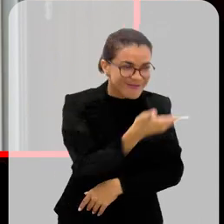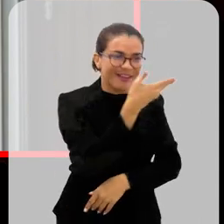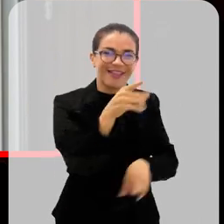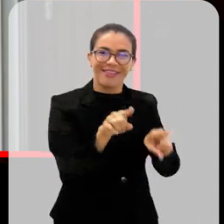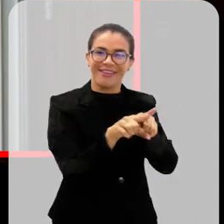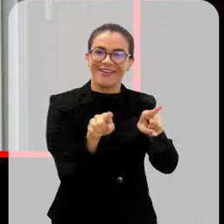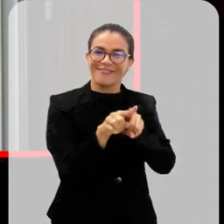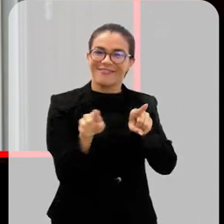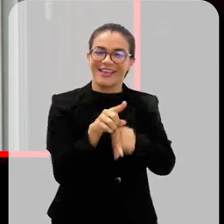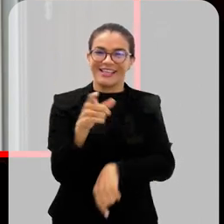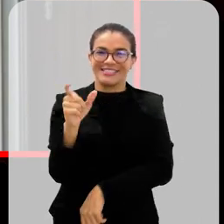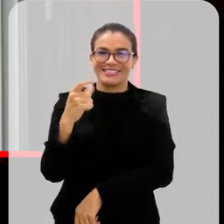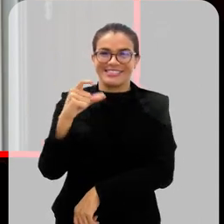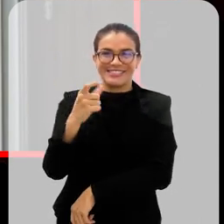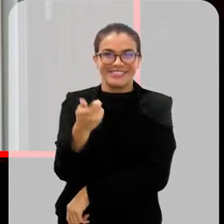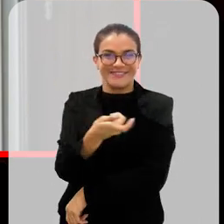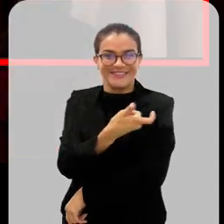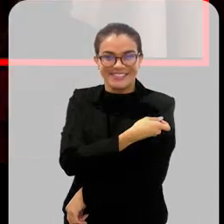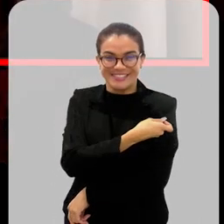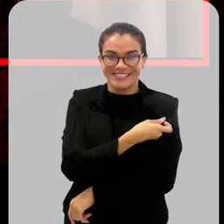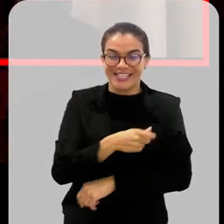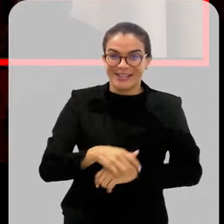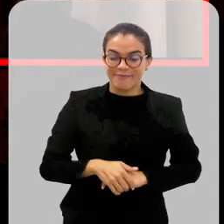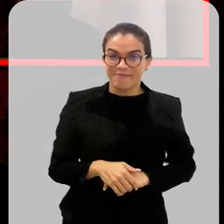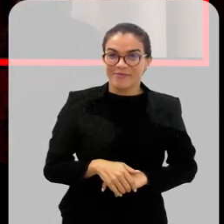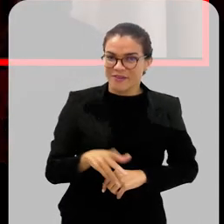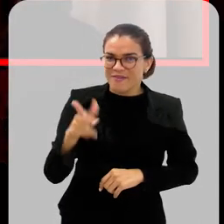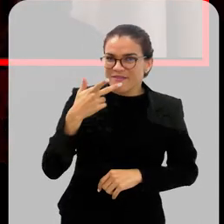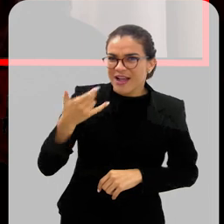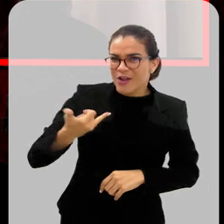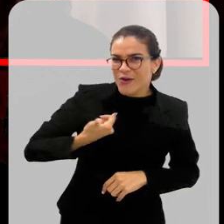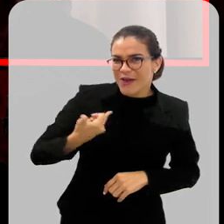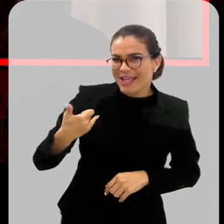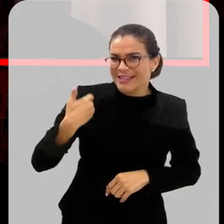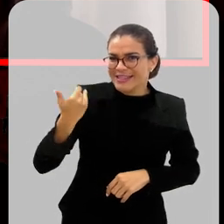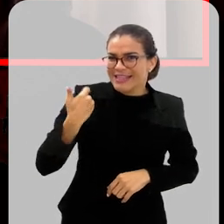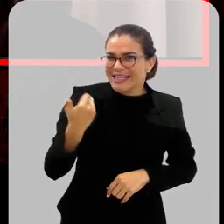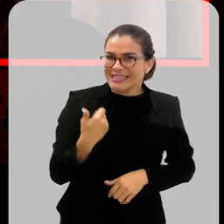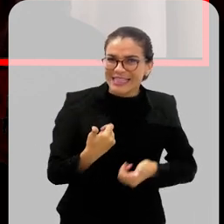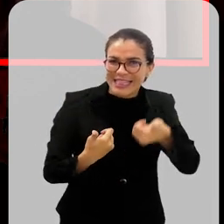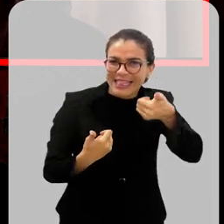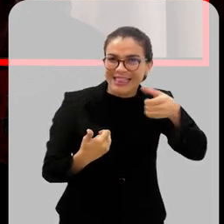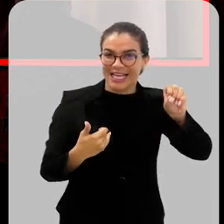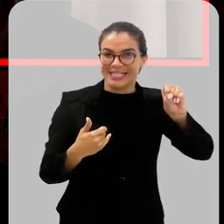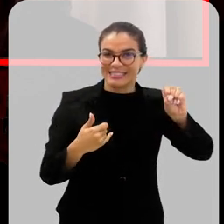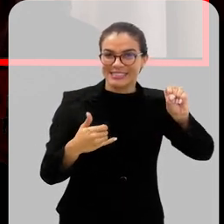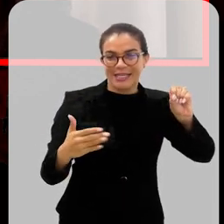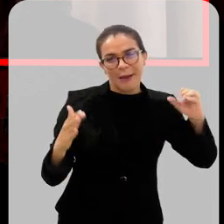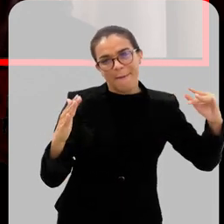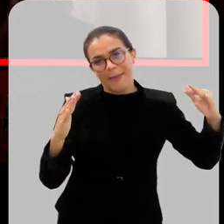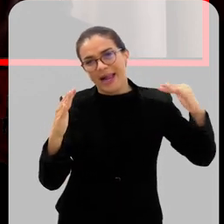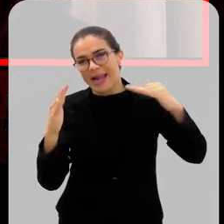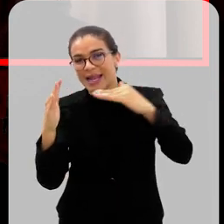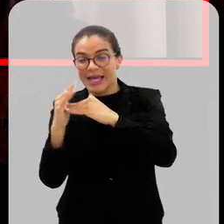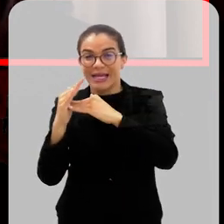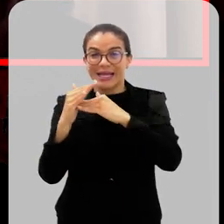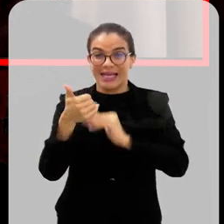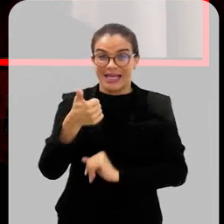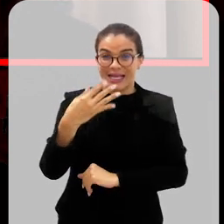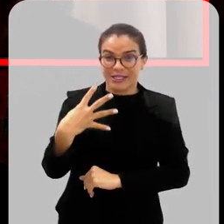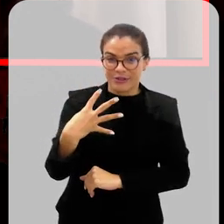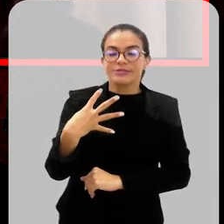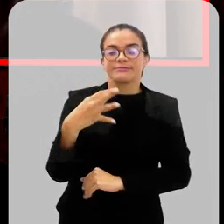vacinar. E você citou, Sara, a idade, que é de 10 a 14 anos, não é isso que você citou